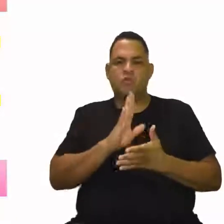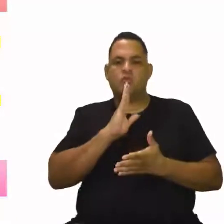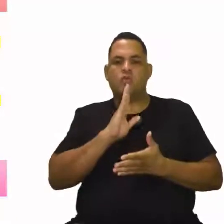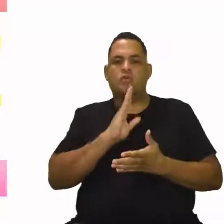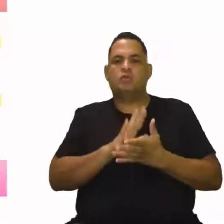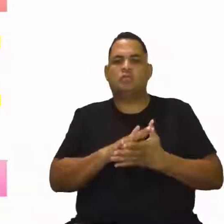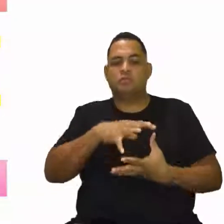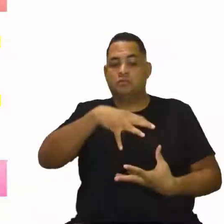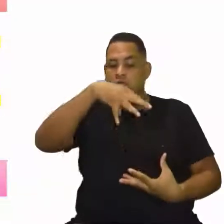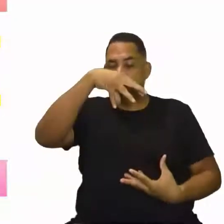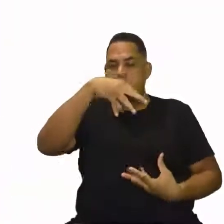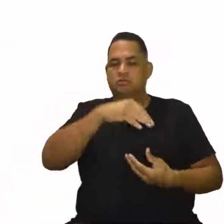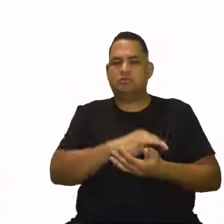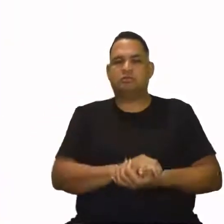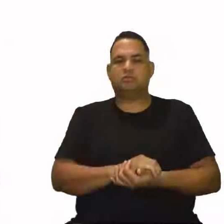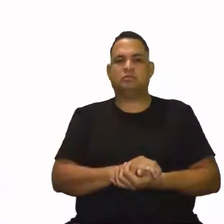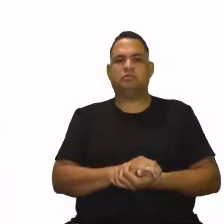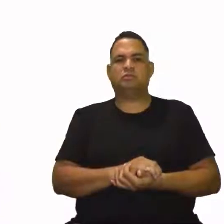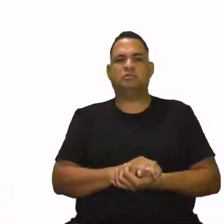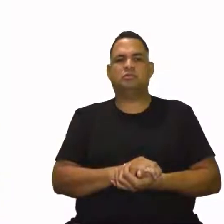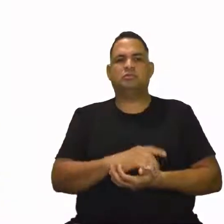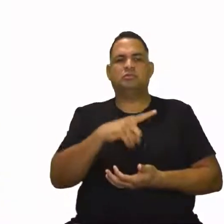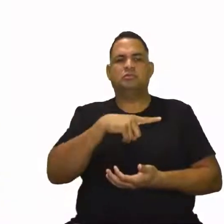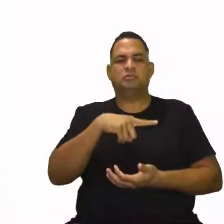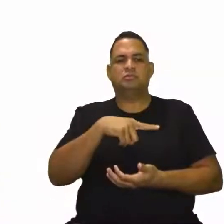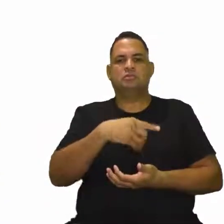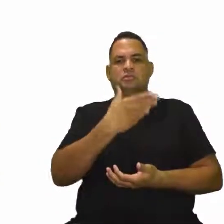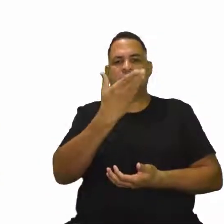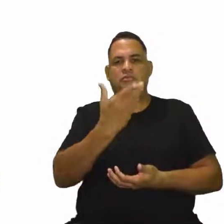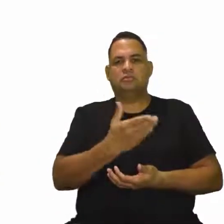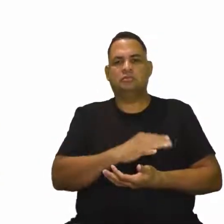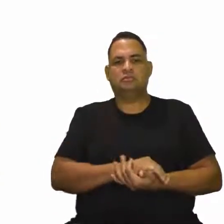bem esse idoso. Então, nós temos aqui, né?